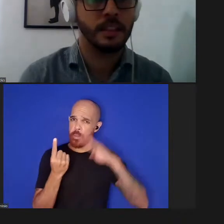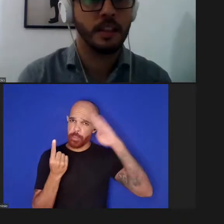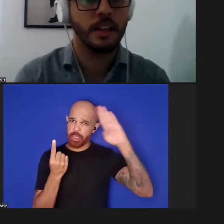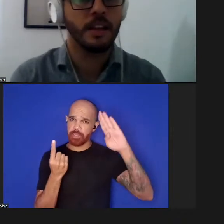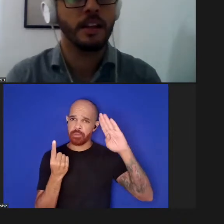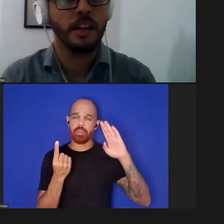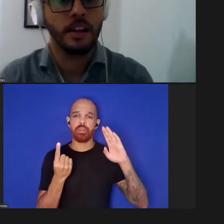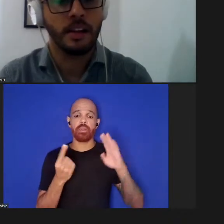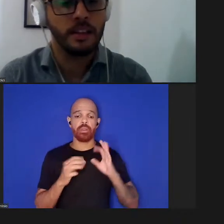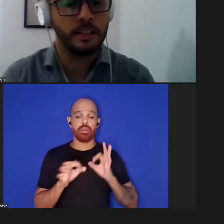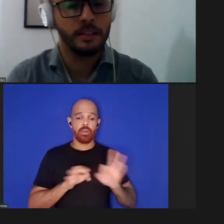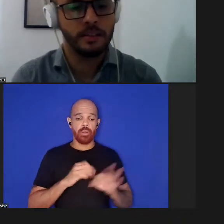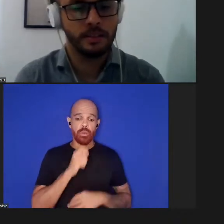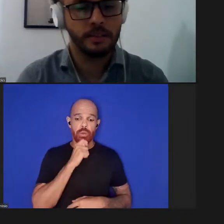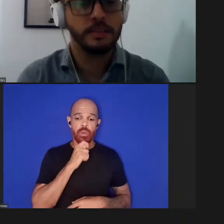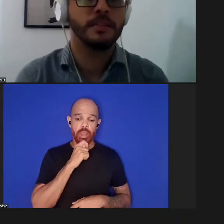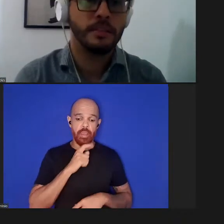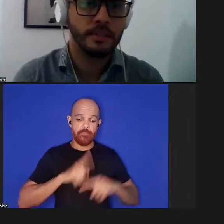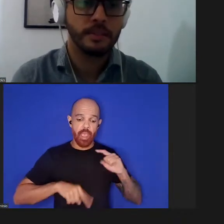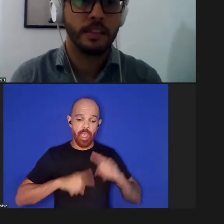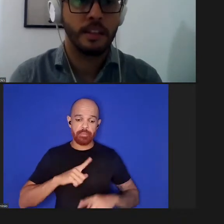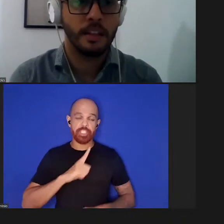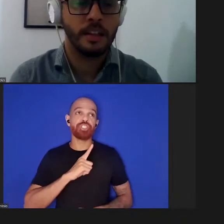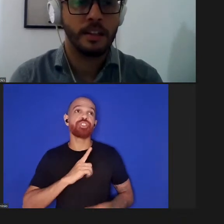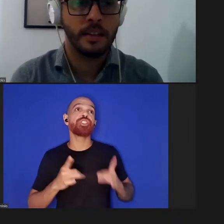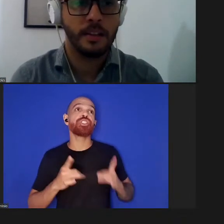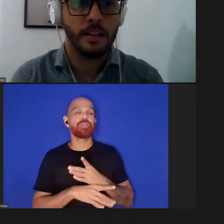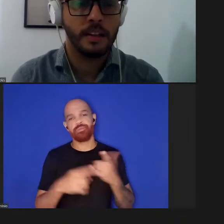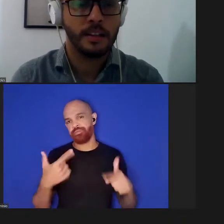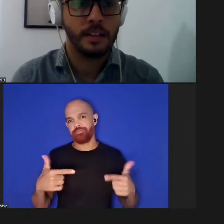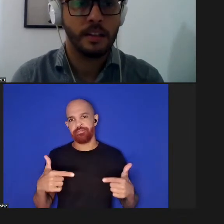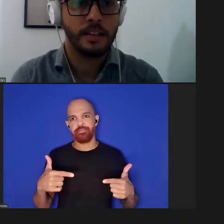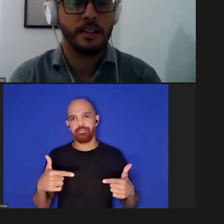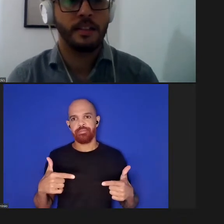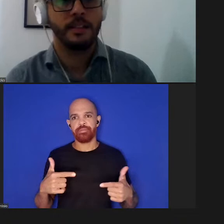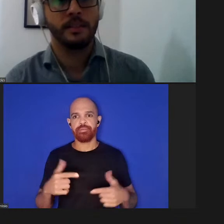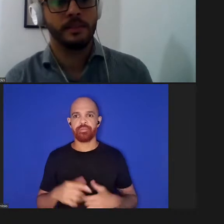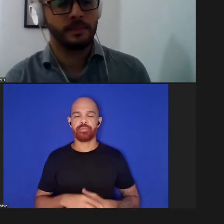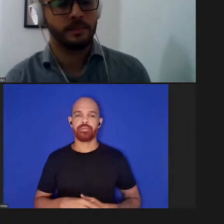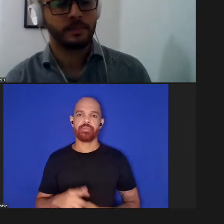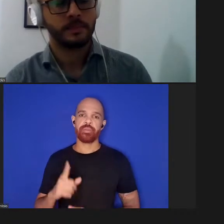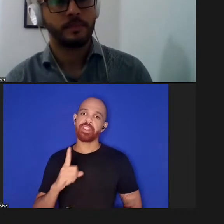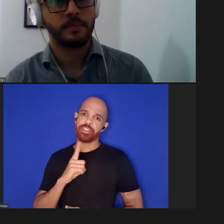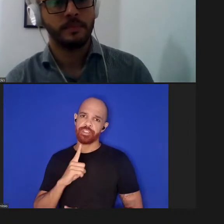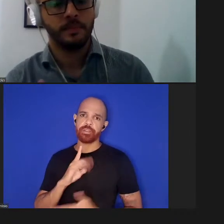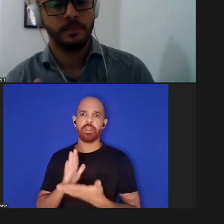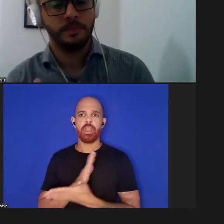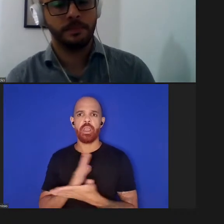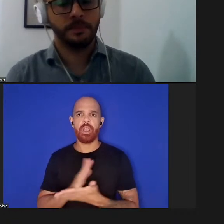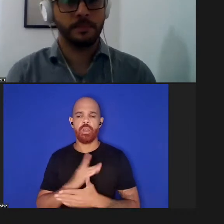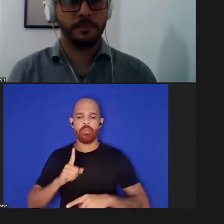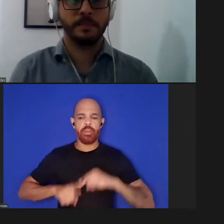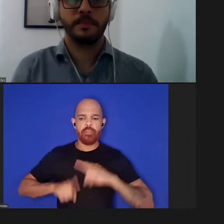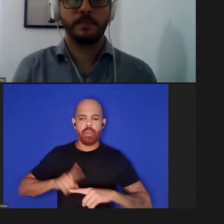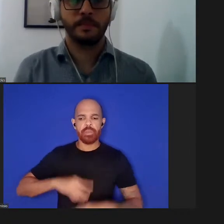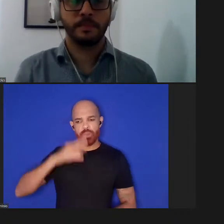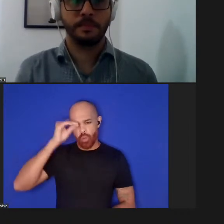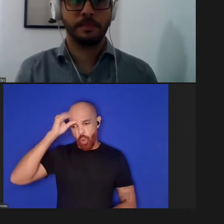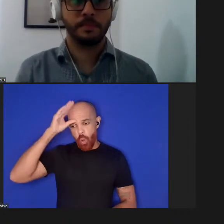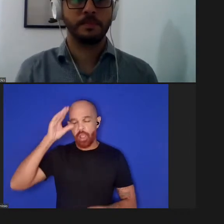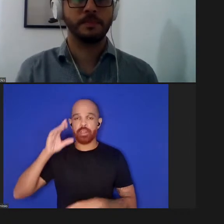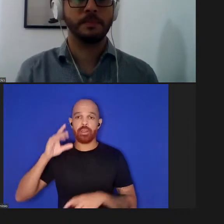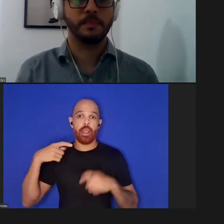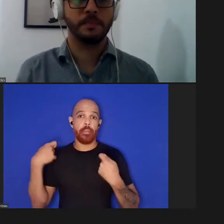preparou com ferramentas que a gente já tinha porque a gente tem ferramentas né tem um conhecimento que a gente ainda precisa se